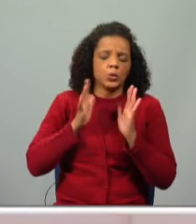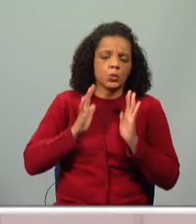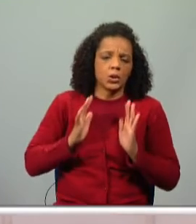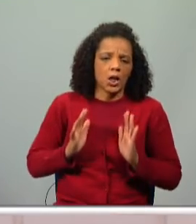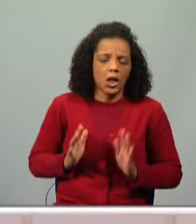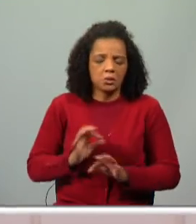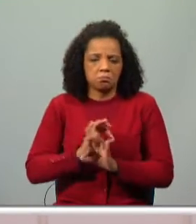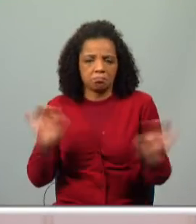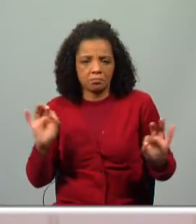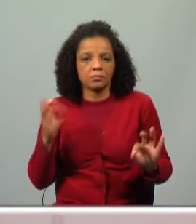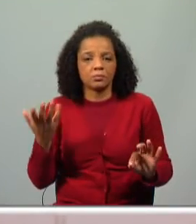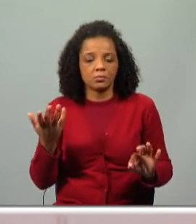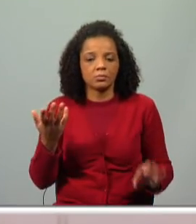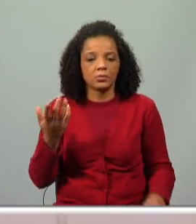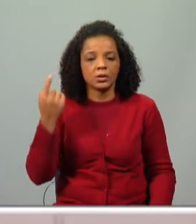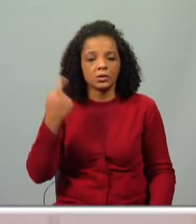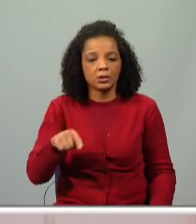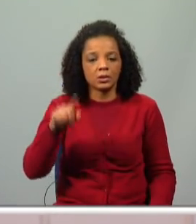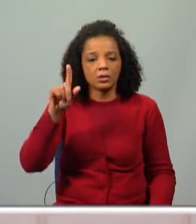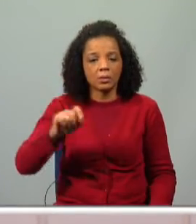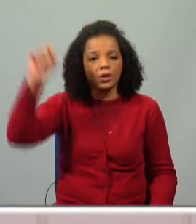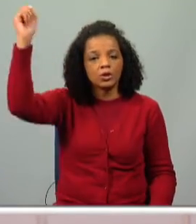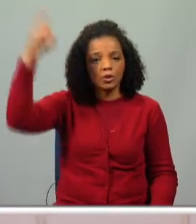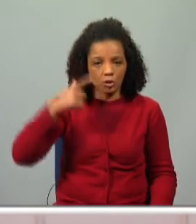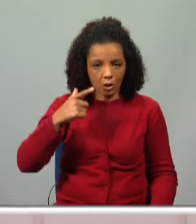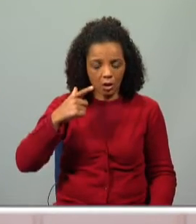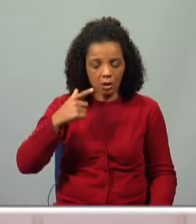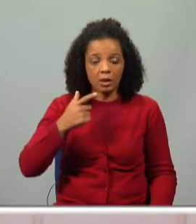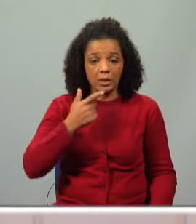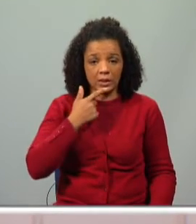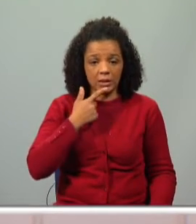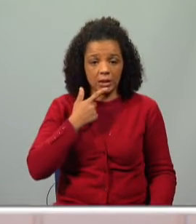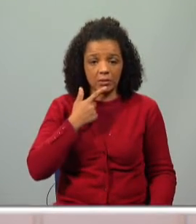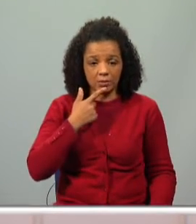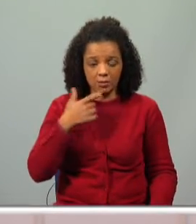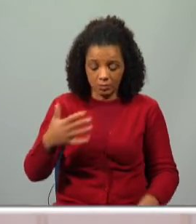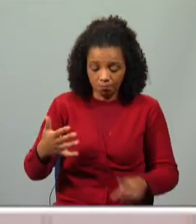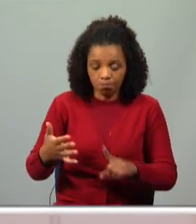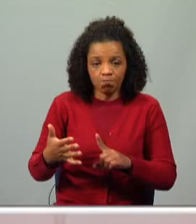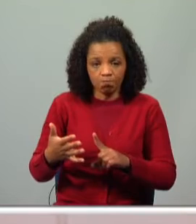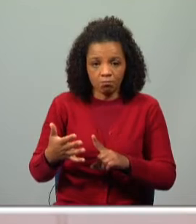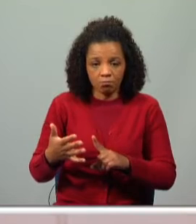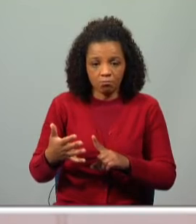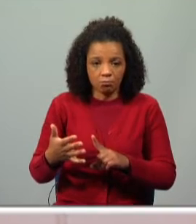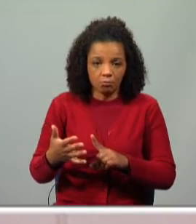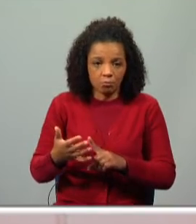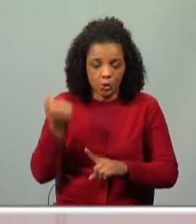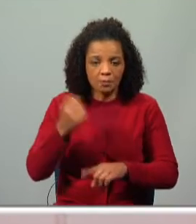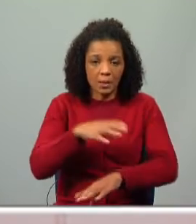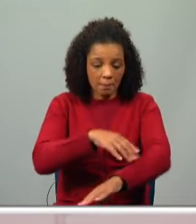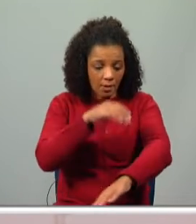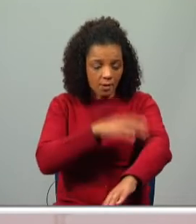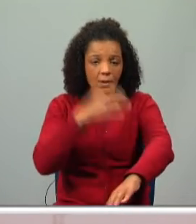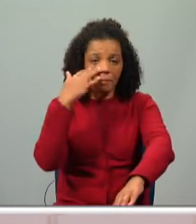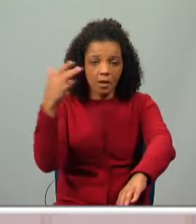possivelmente estava tranquila e tinha o solinho, ou seja, ela conseguia, tinha as penas tão